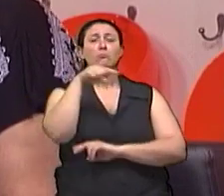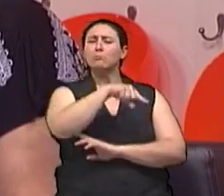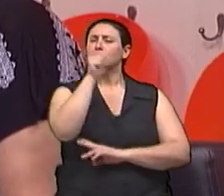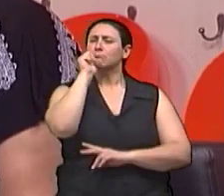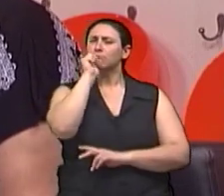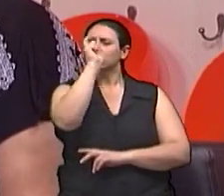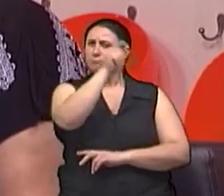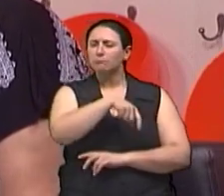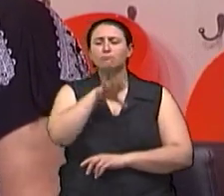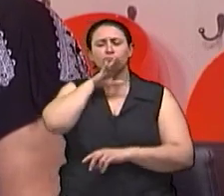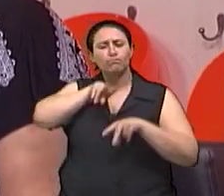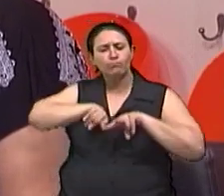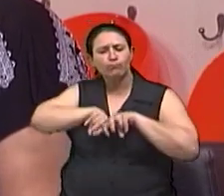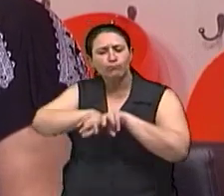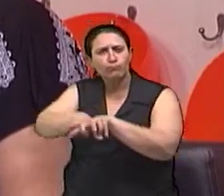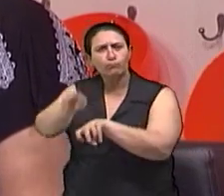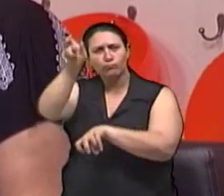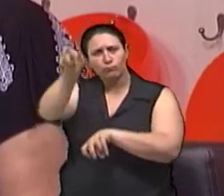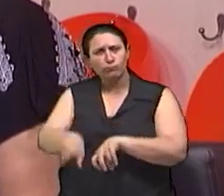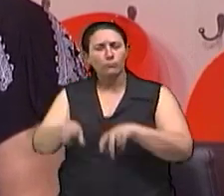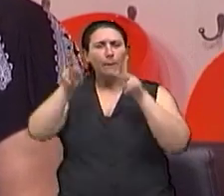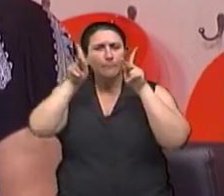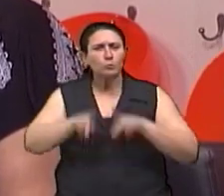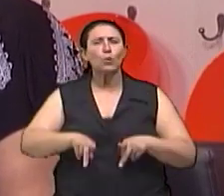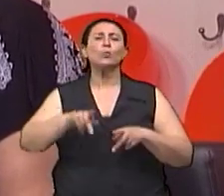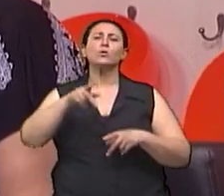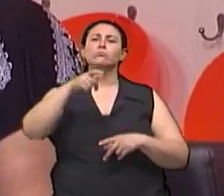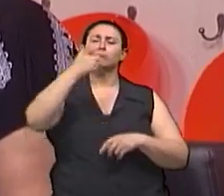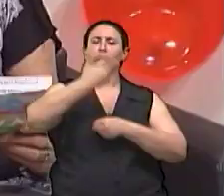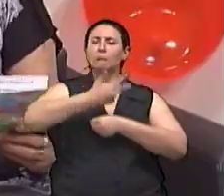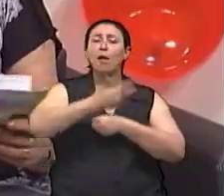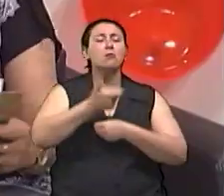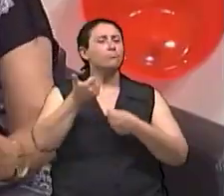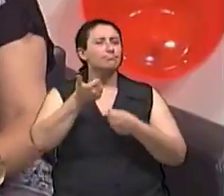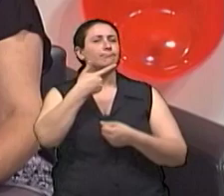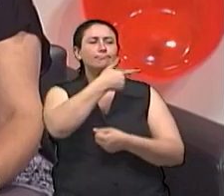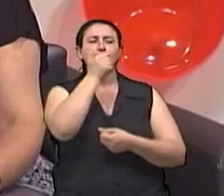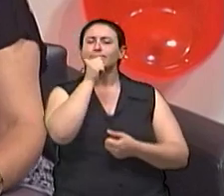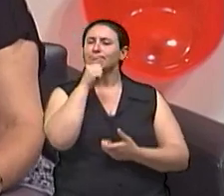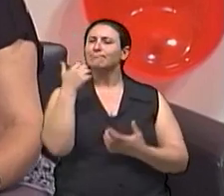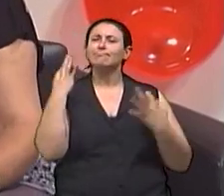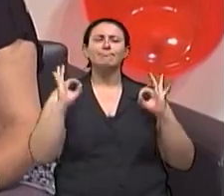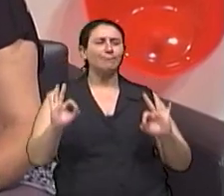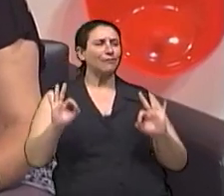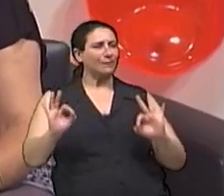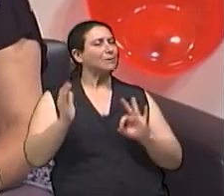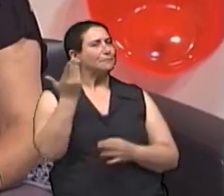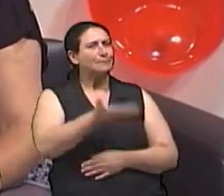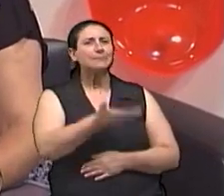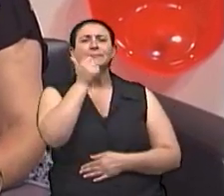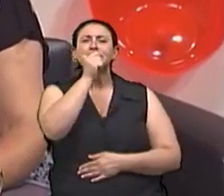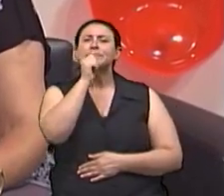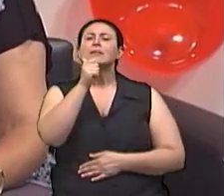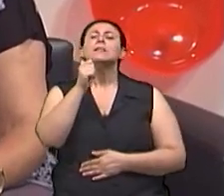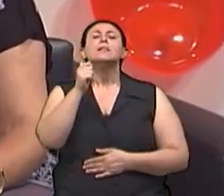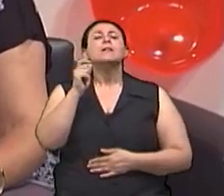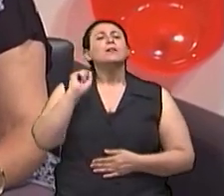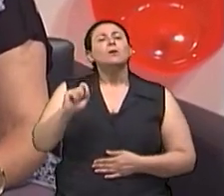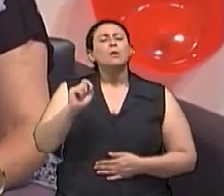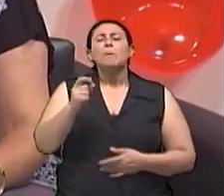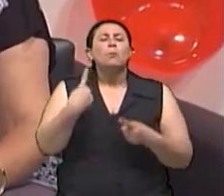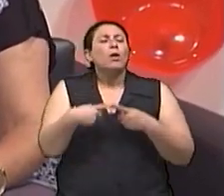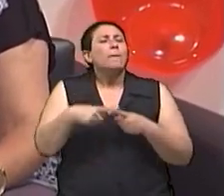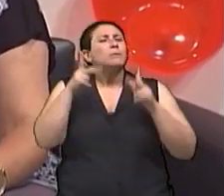também gerontóloga em biomedicina Que maravilha! Por que as pessoas exageram na